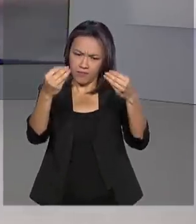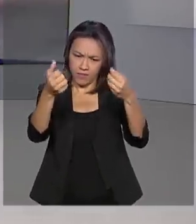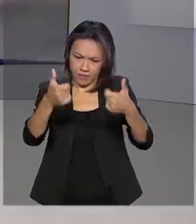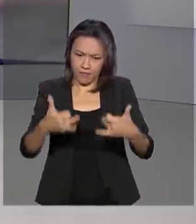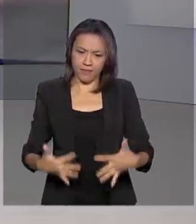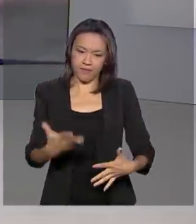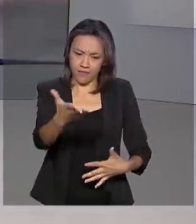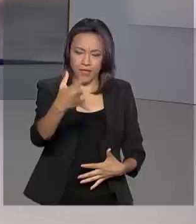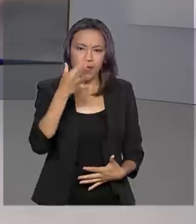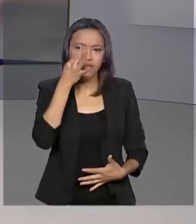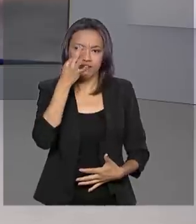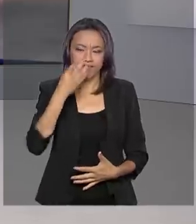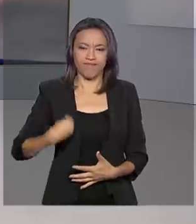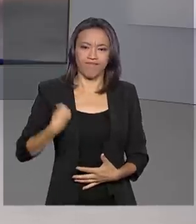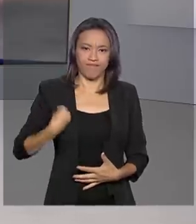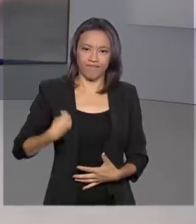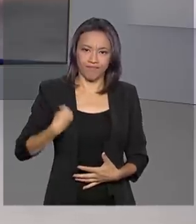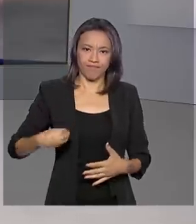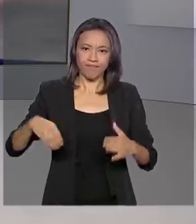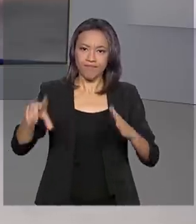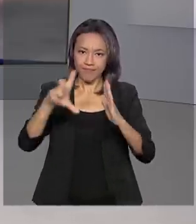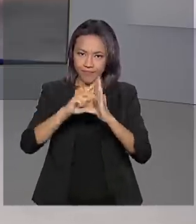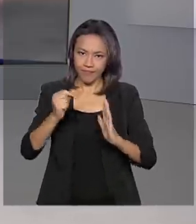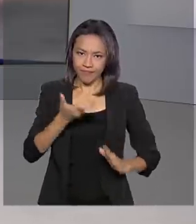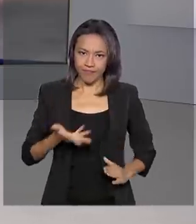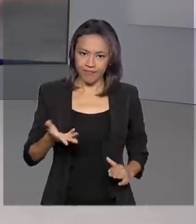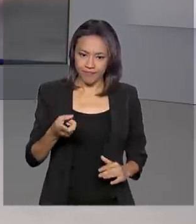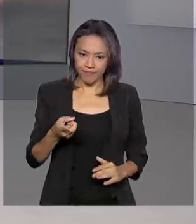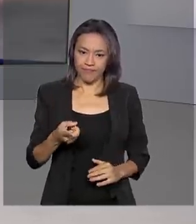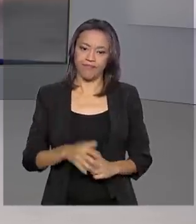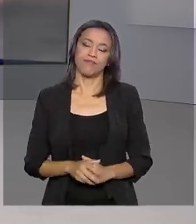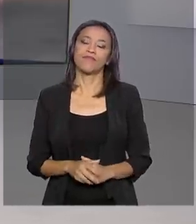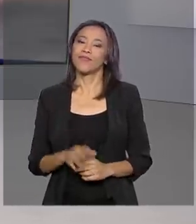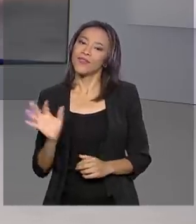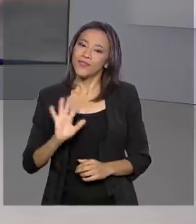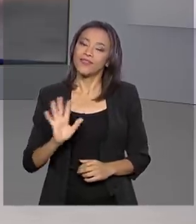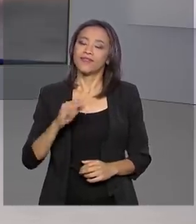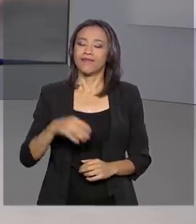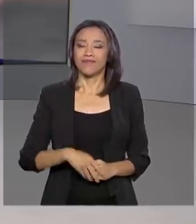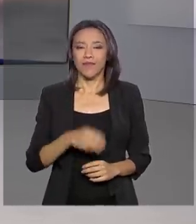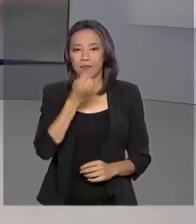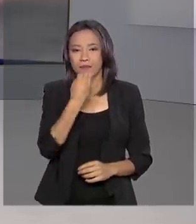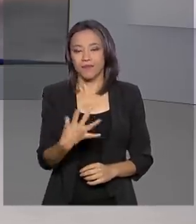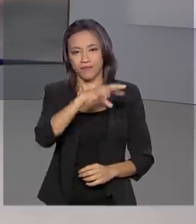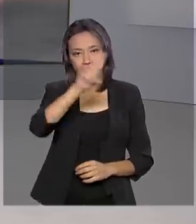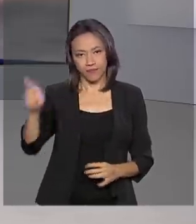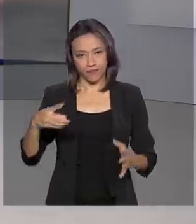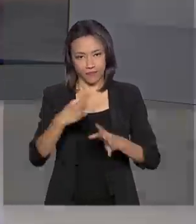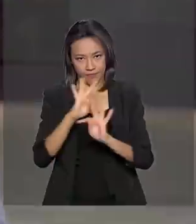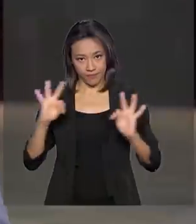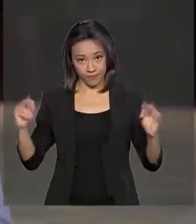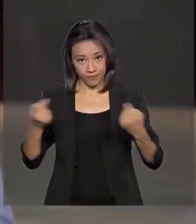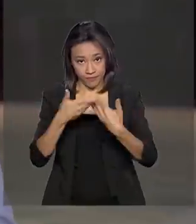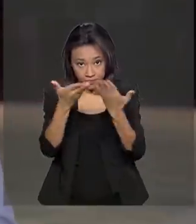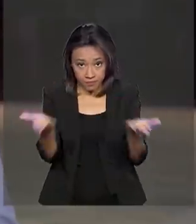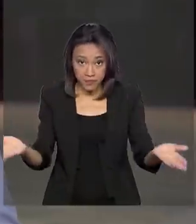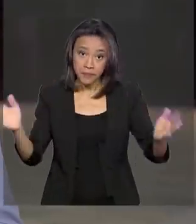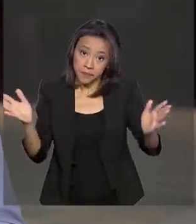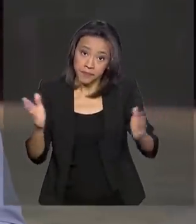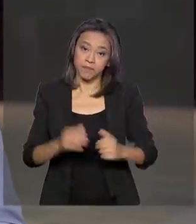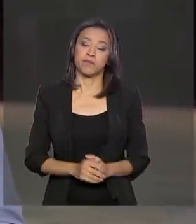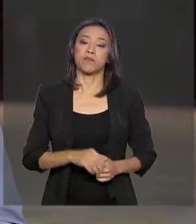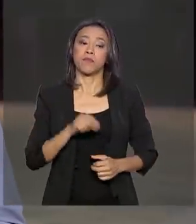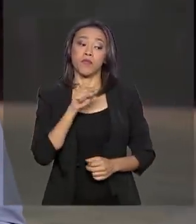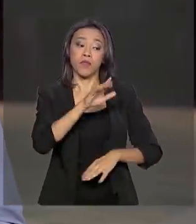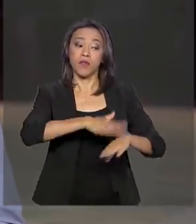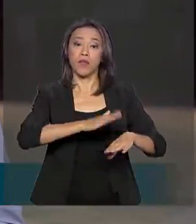está no Palácio do Planalto. Glauco, bom dia para você. Olá, Renata. Bom dia para você. Bom dia a todos. Olha, o pedido do